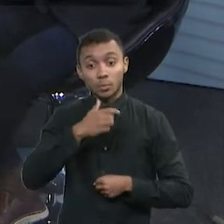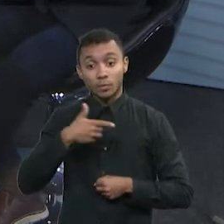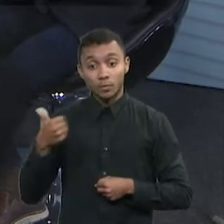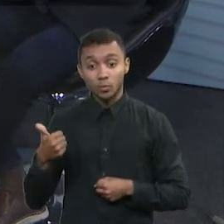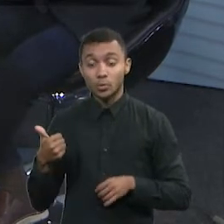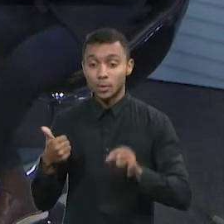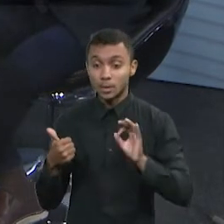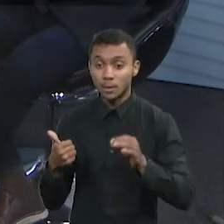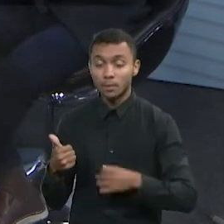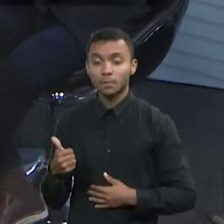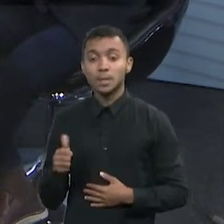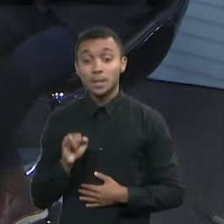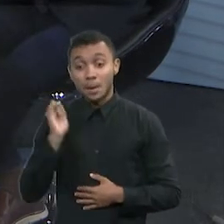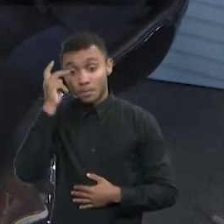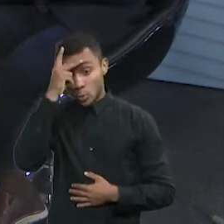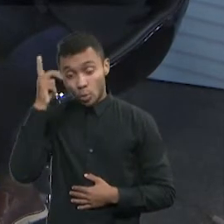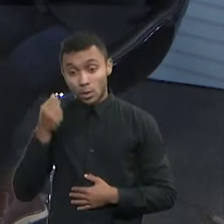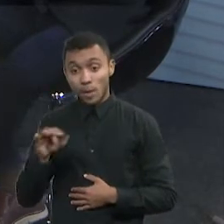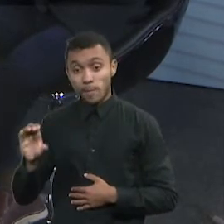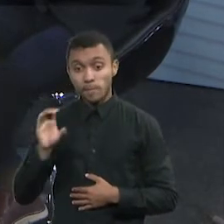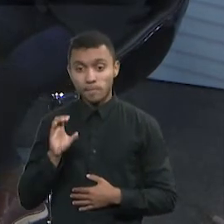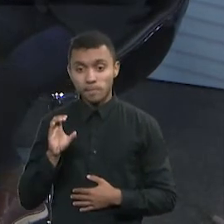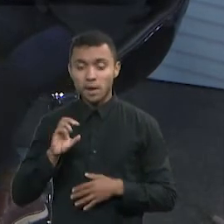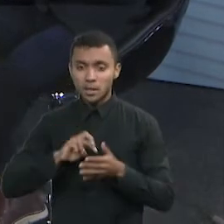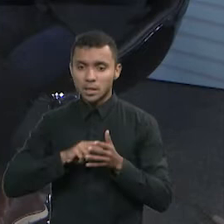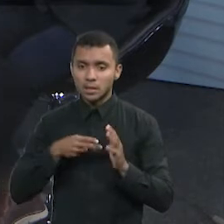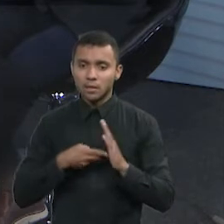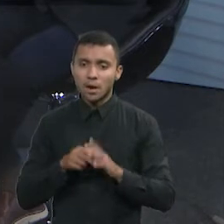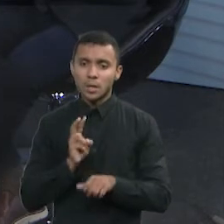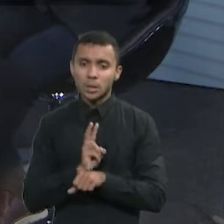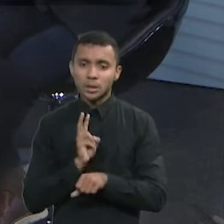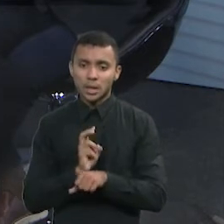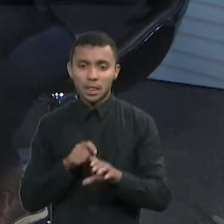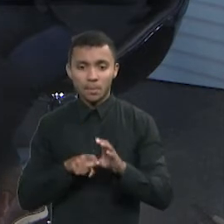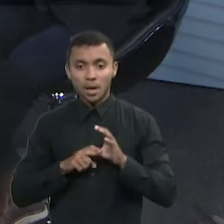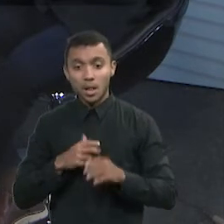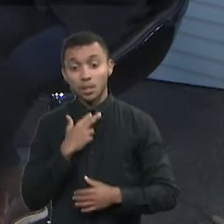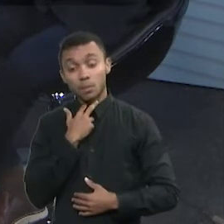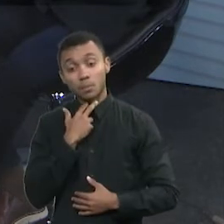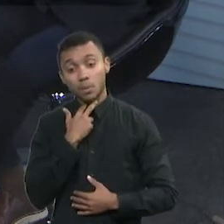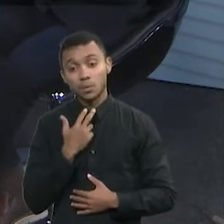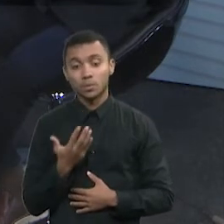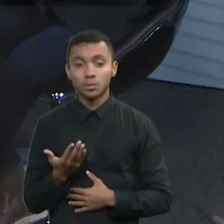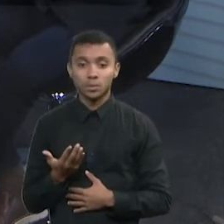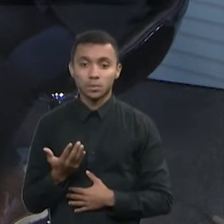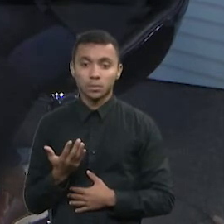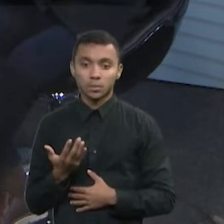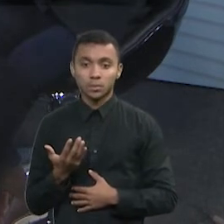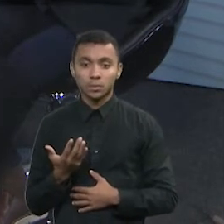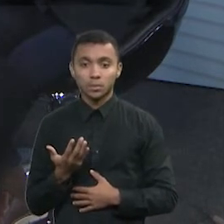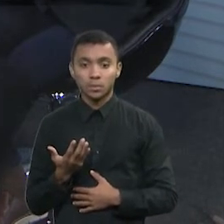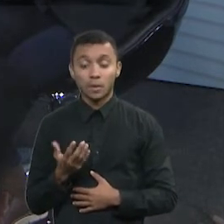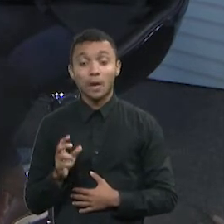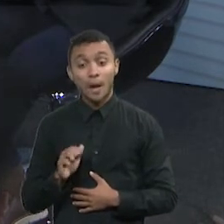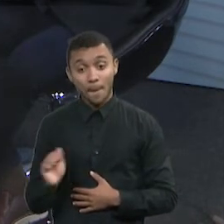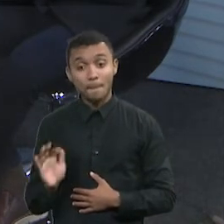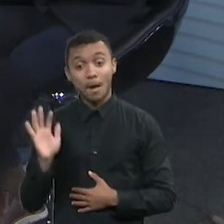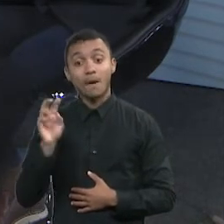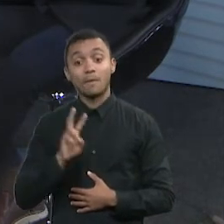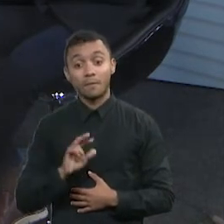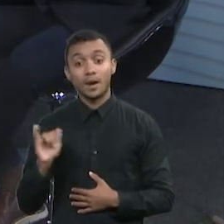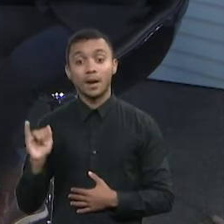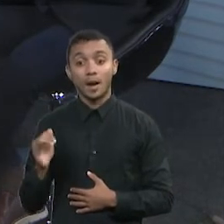quem recebeu o auxílio, por exemplo, não pode ser colocado como dependente. Não é interessante que seja colocado, porque o seja... Vai aumentar o imposto. Vai ter que